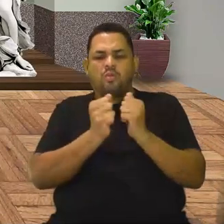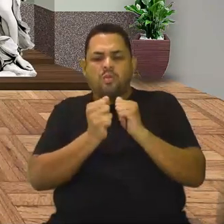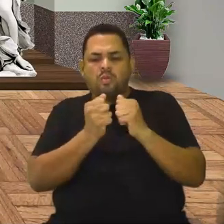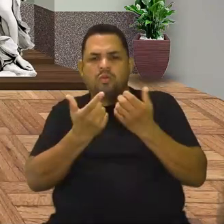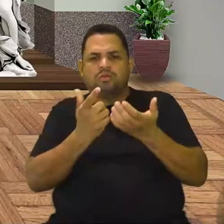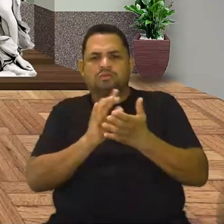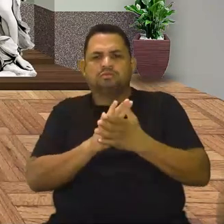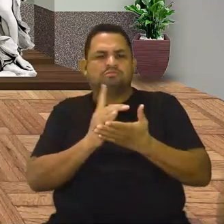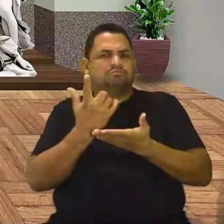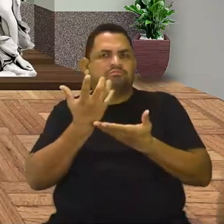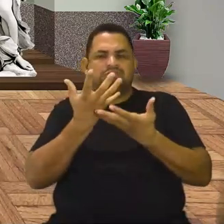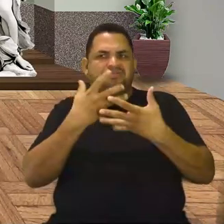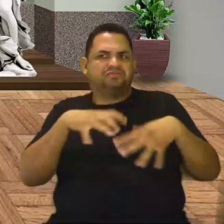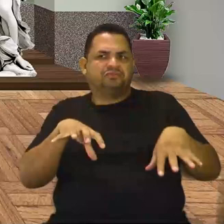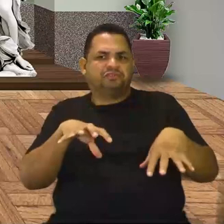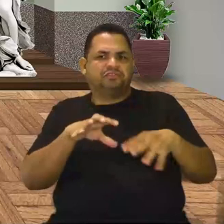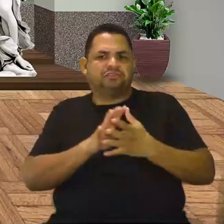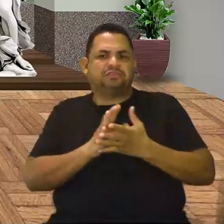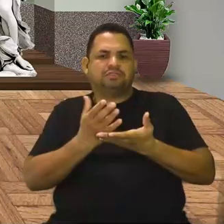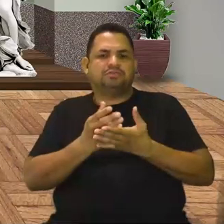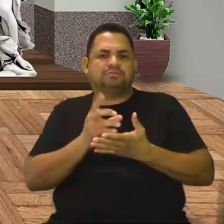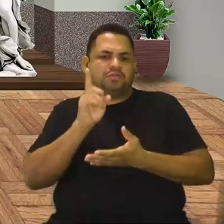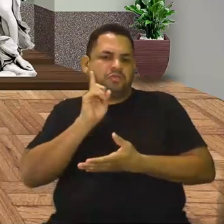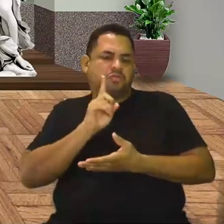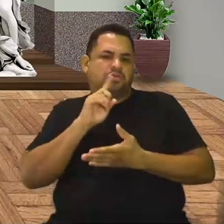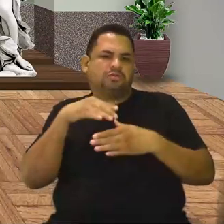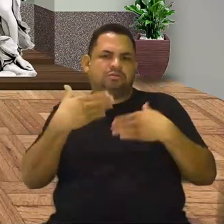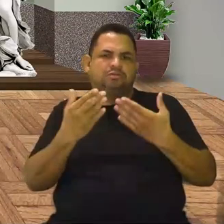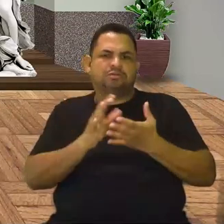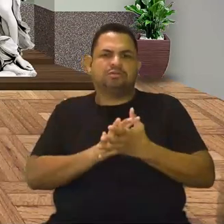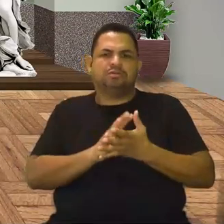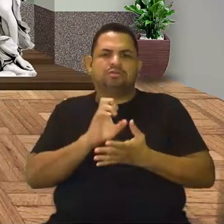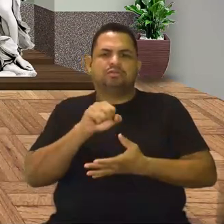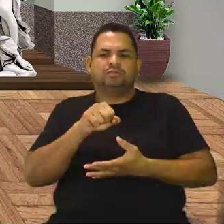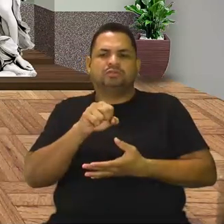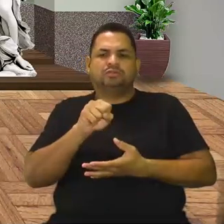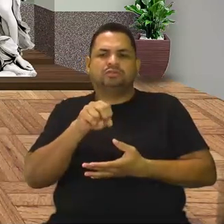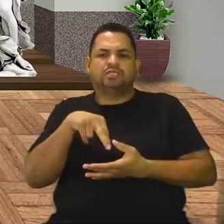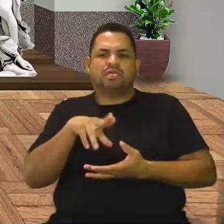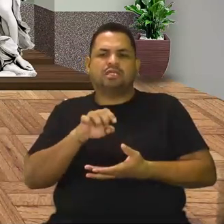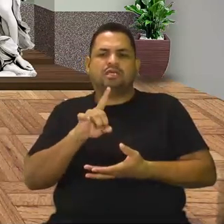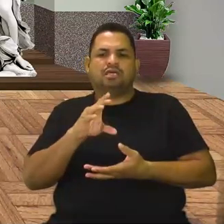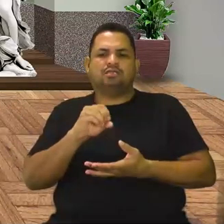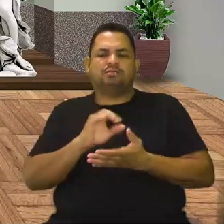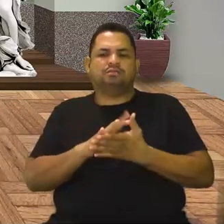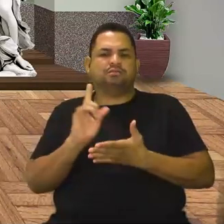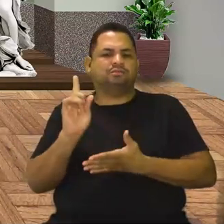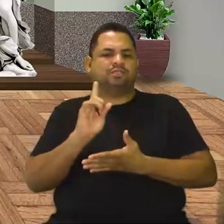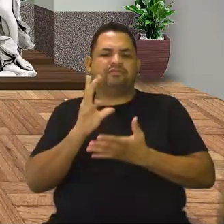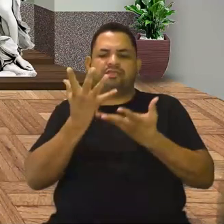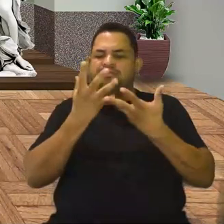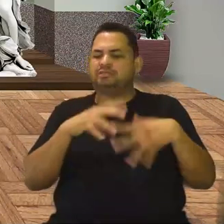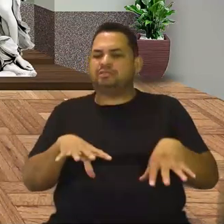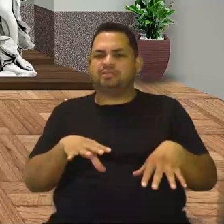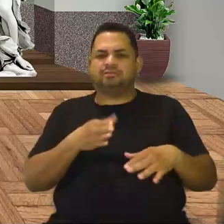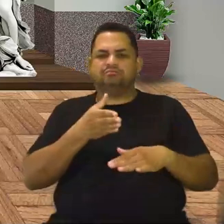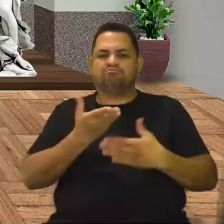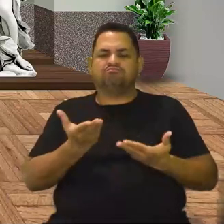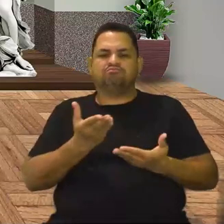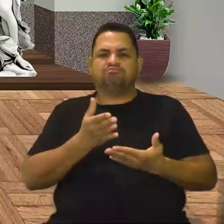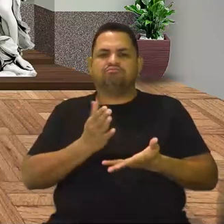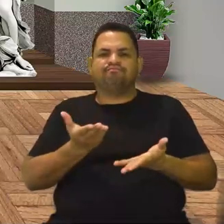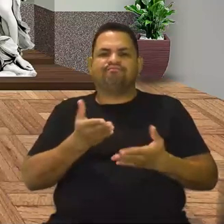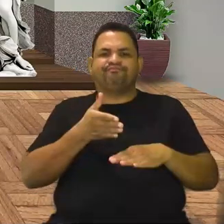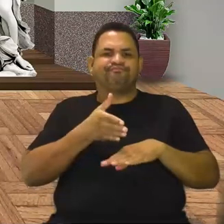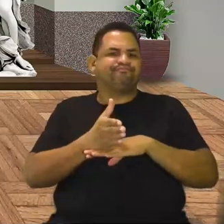que não foi aceito pelo Congresso dos Estados Unidos. O Senado dos Estados Unidos disse, não, os Estados Unidos não vão entrar aí na Liga